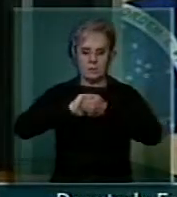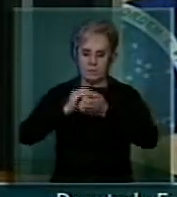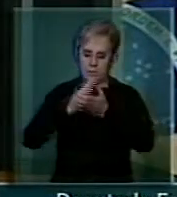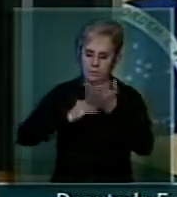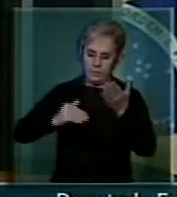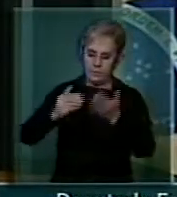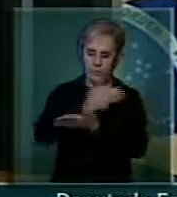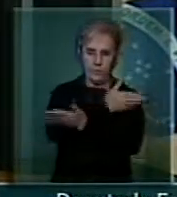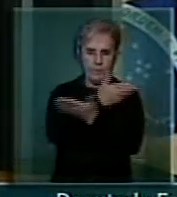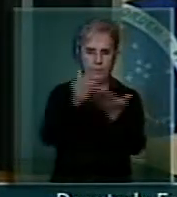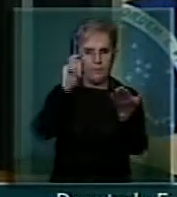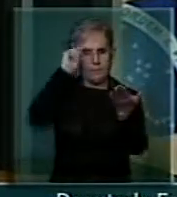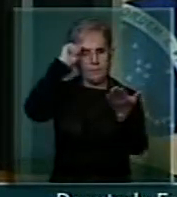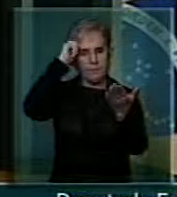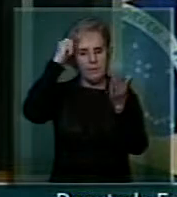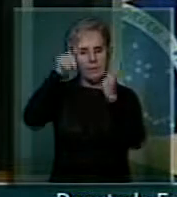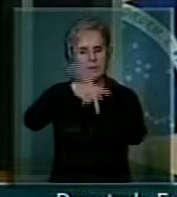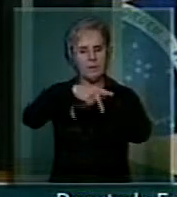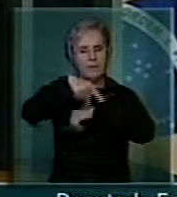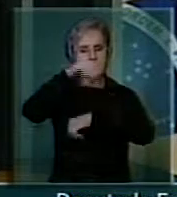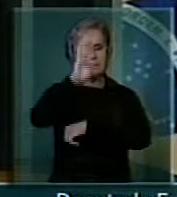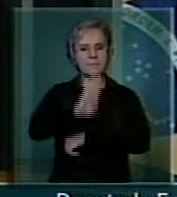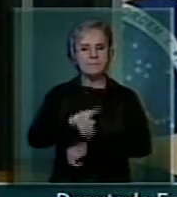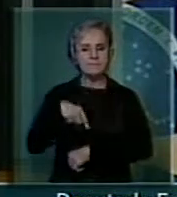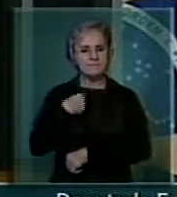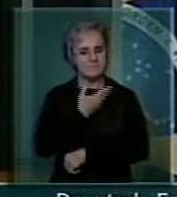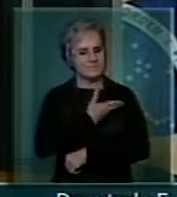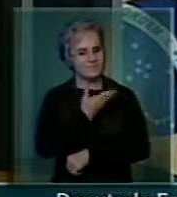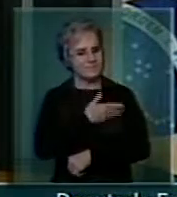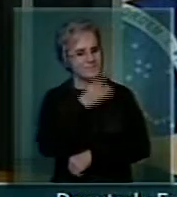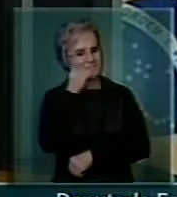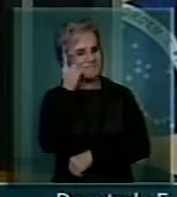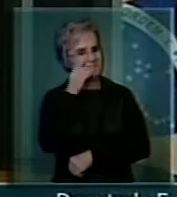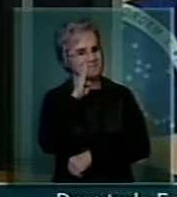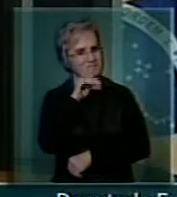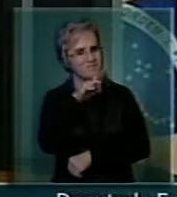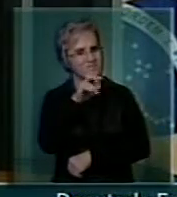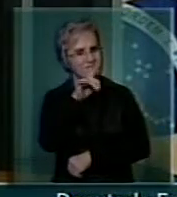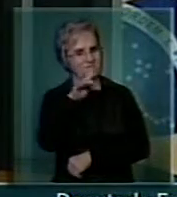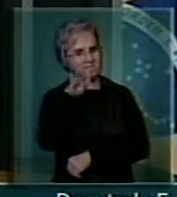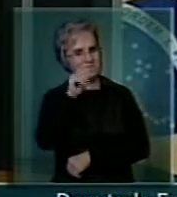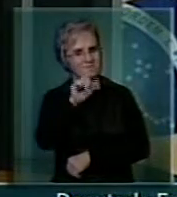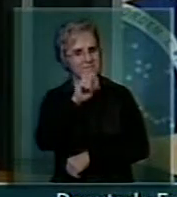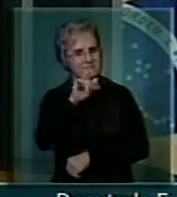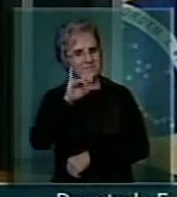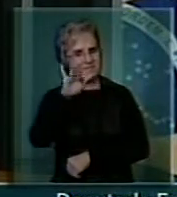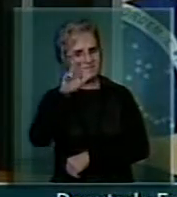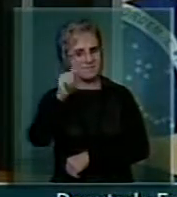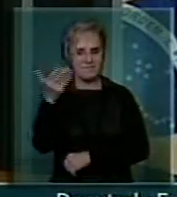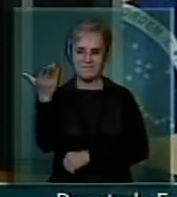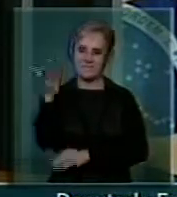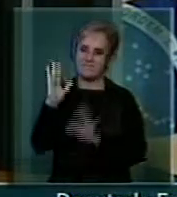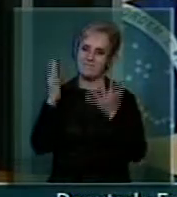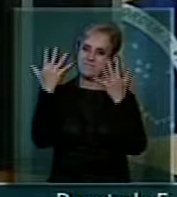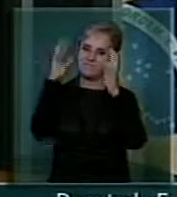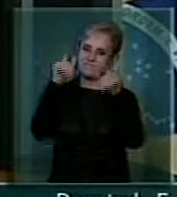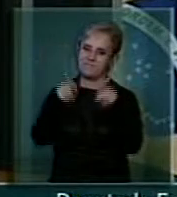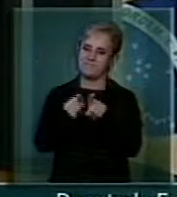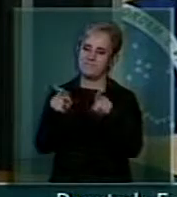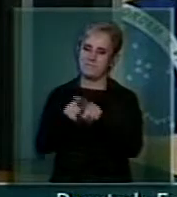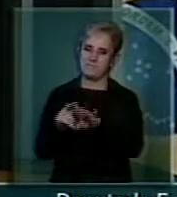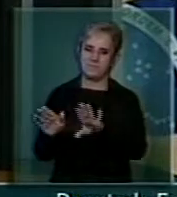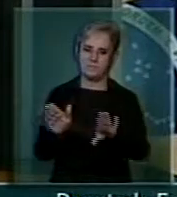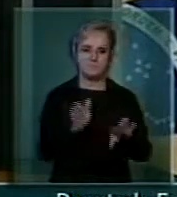os negros e negras do nosso país, nossa companheira Benedita da Silva e sua homenagem. Muito Queria também, senhor